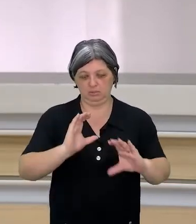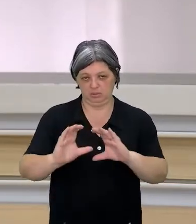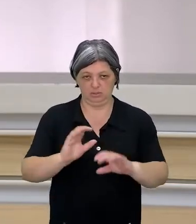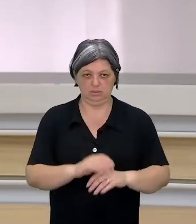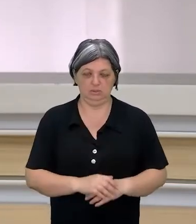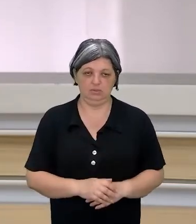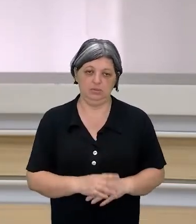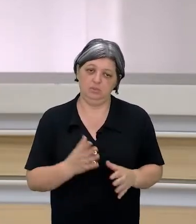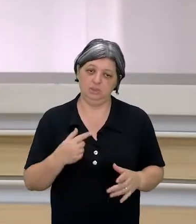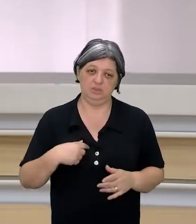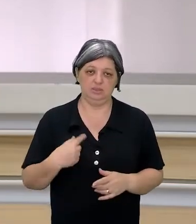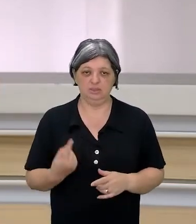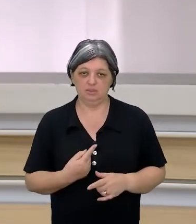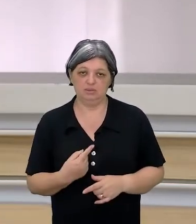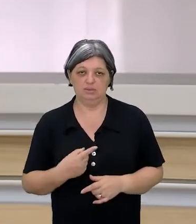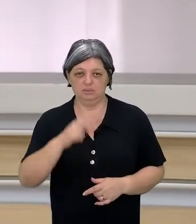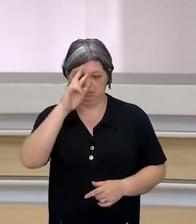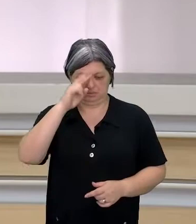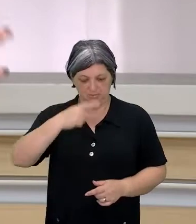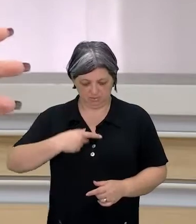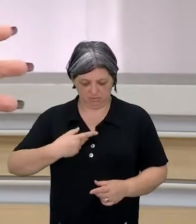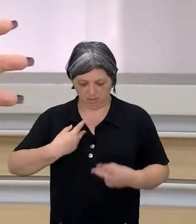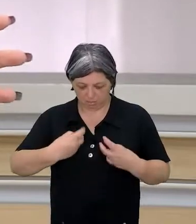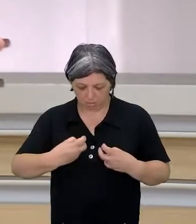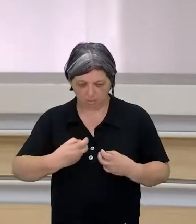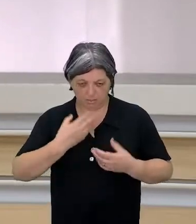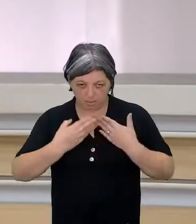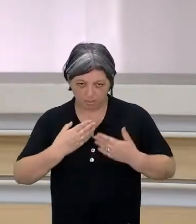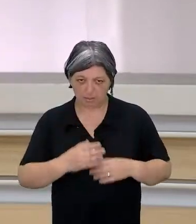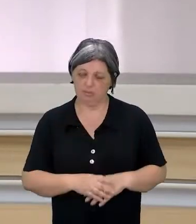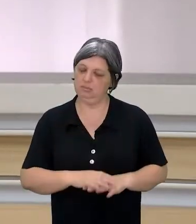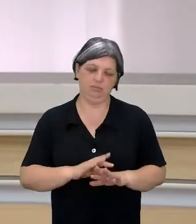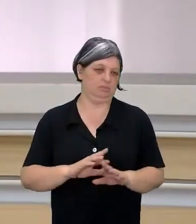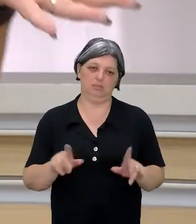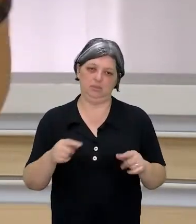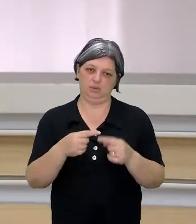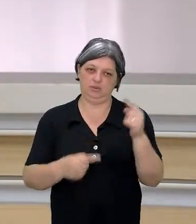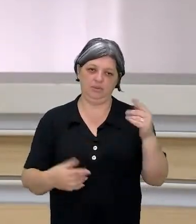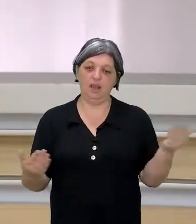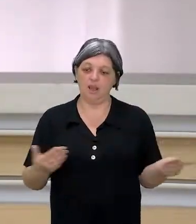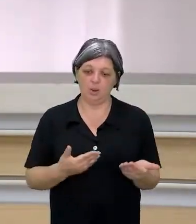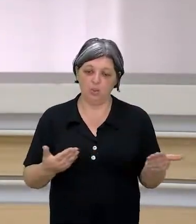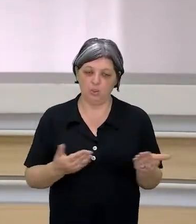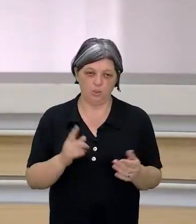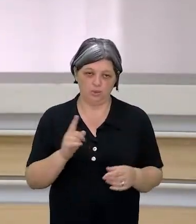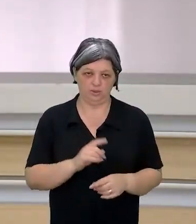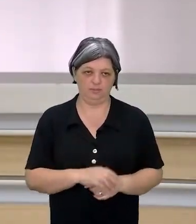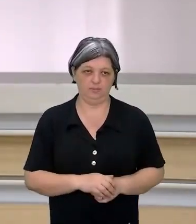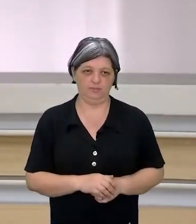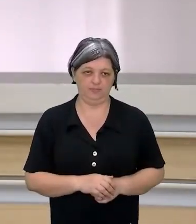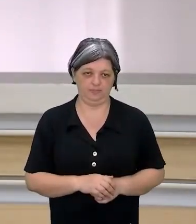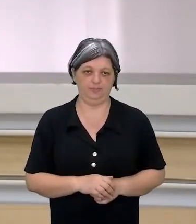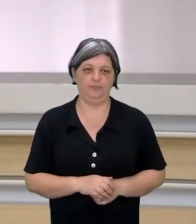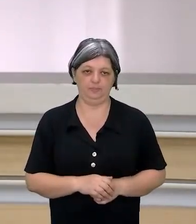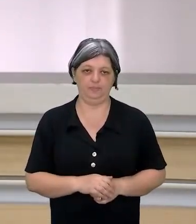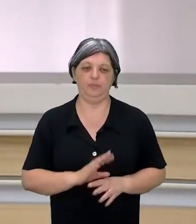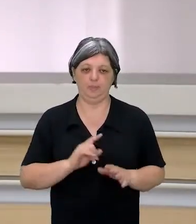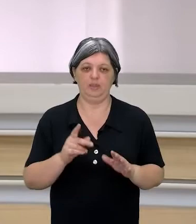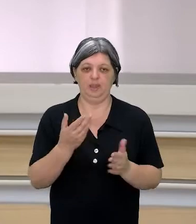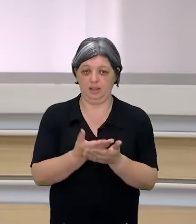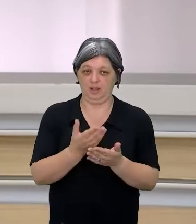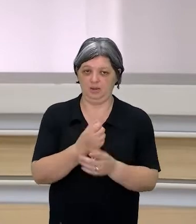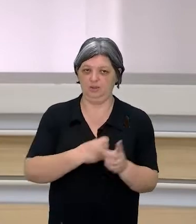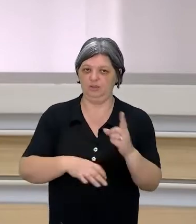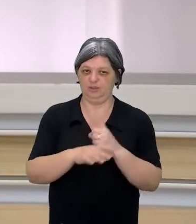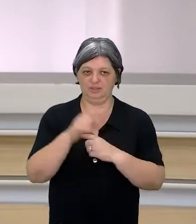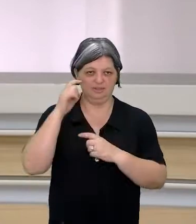Bom, a não ser se eu estiver falando comigo mesma, mas não é uma questão, né? Pelo menos não, por enquanto ainda não estou dando aula de sociologia para a minha